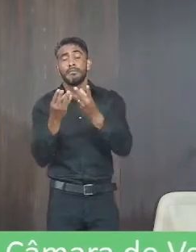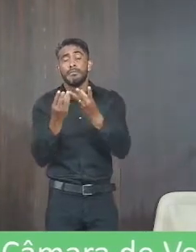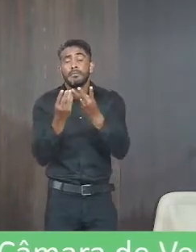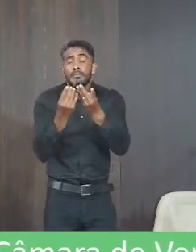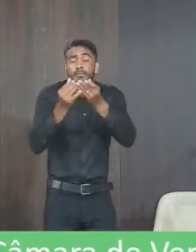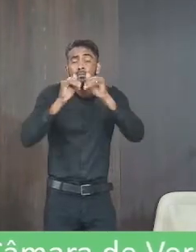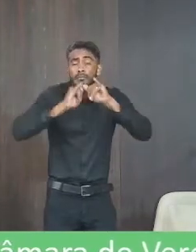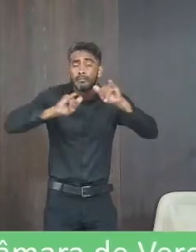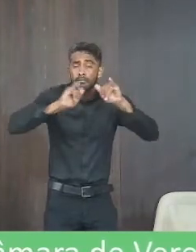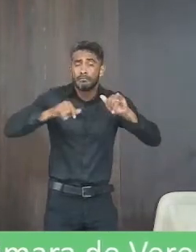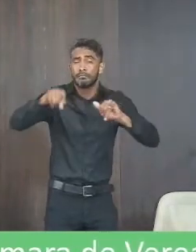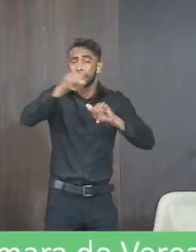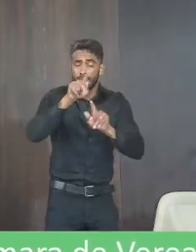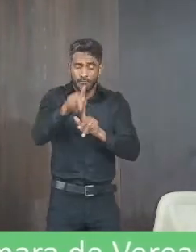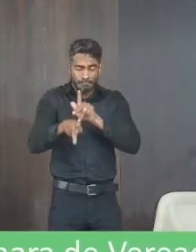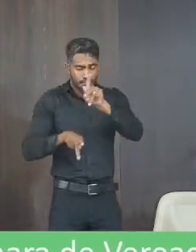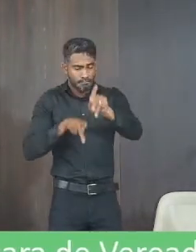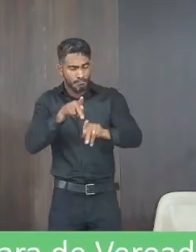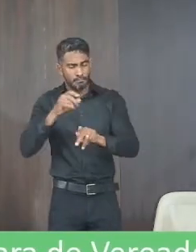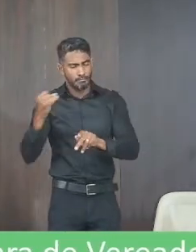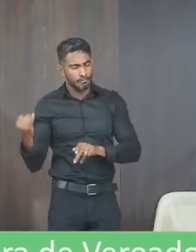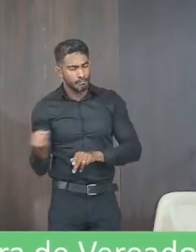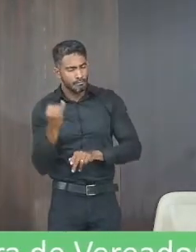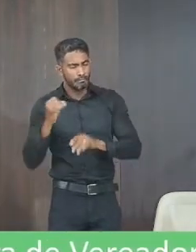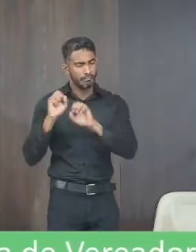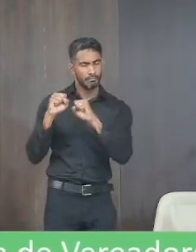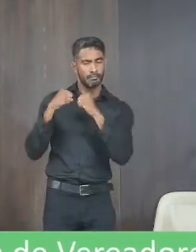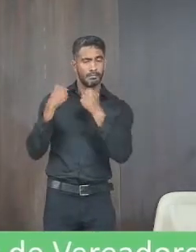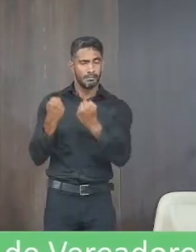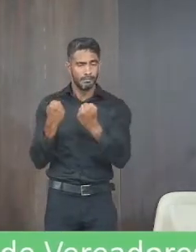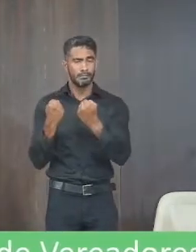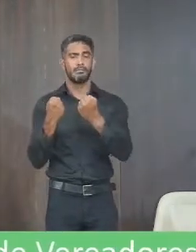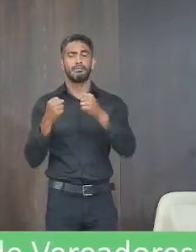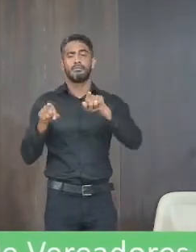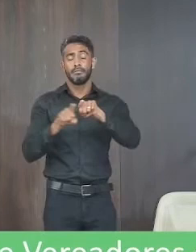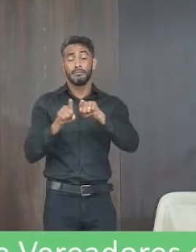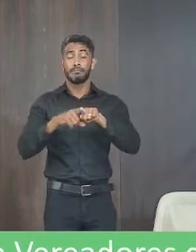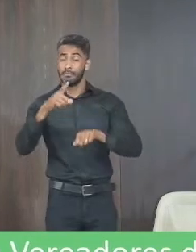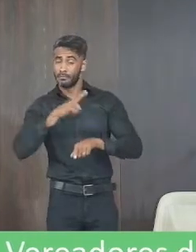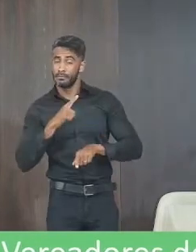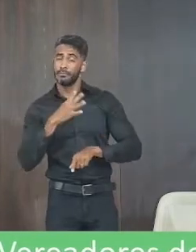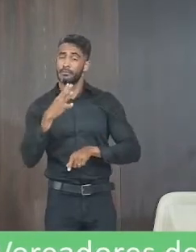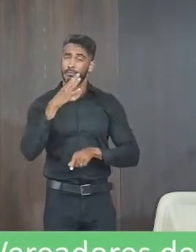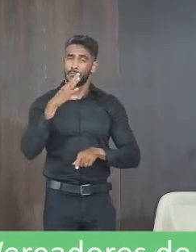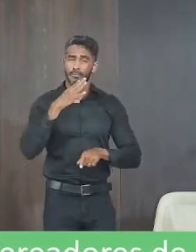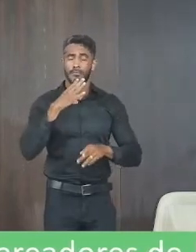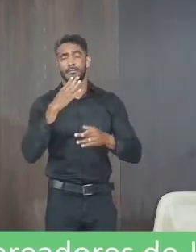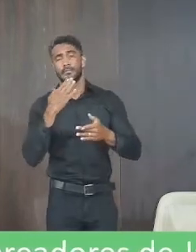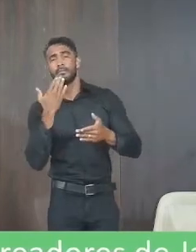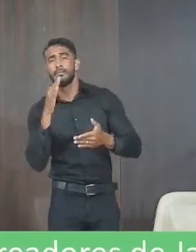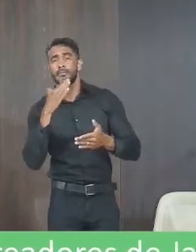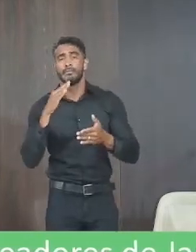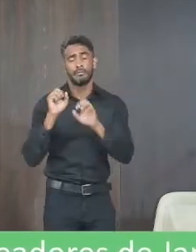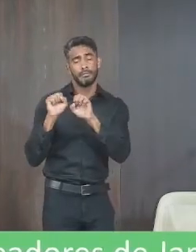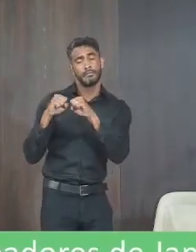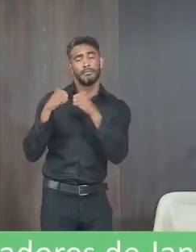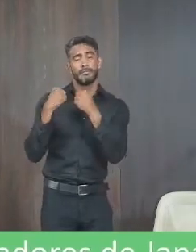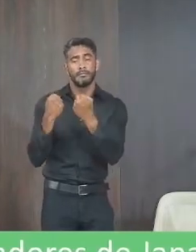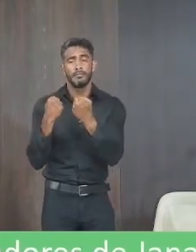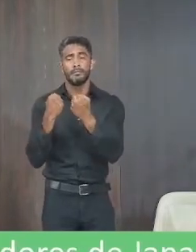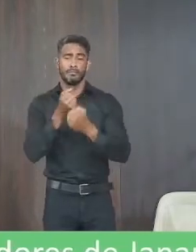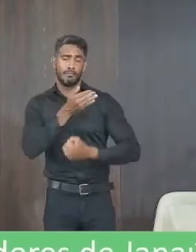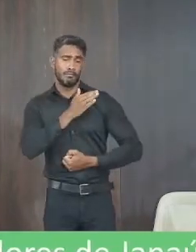população quanto a importância da prevenção e de ser de ter conhecimento das medidas de prevenções